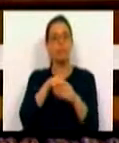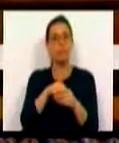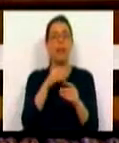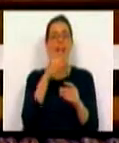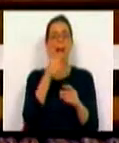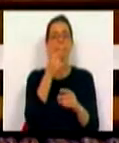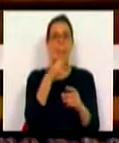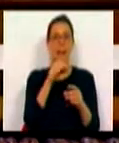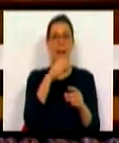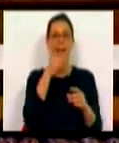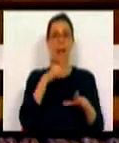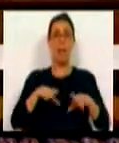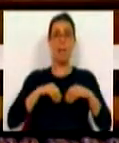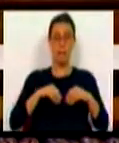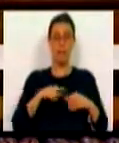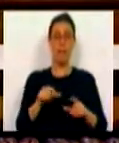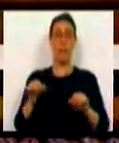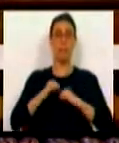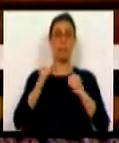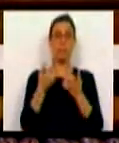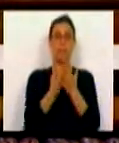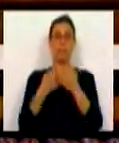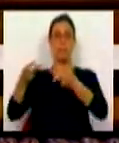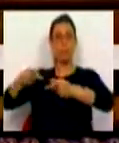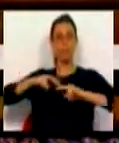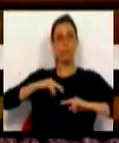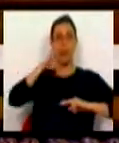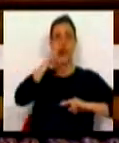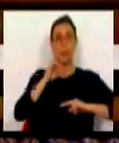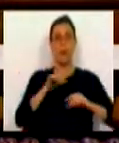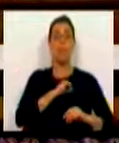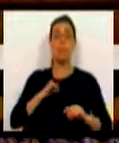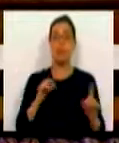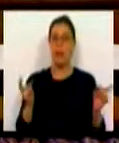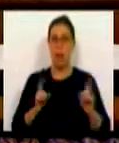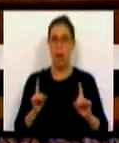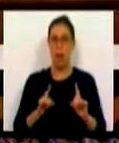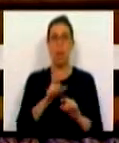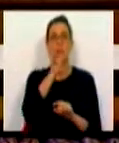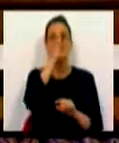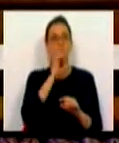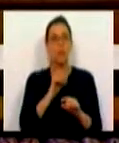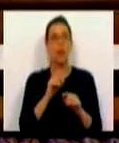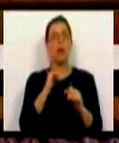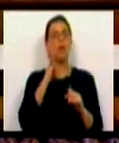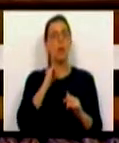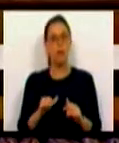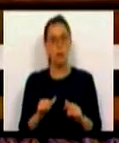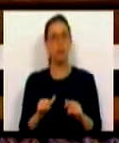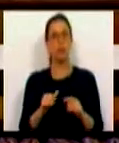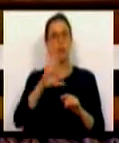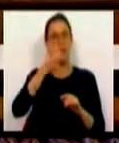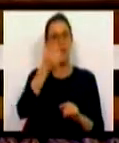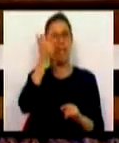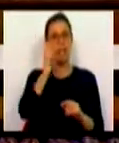no Banco de Terras, o Estado assume a sua posse administrativa, não assume a sua propriedade, porque o Estado concederá, durante